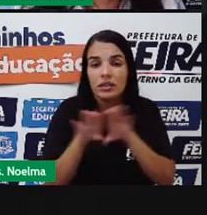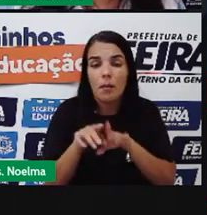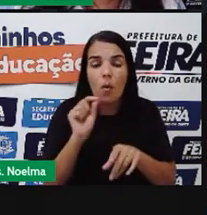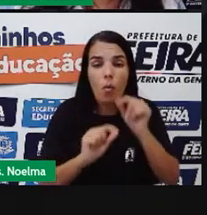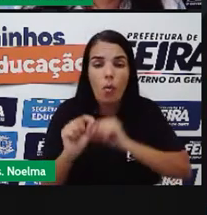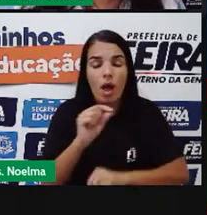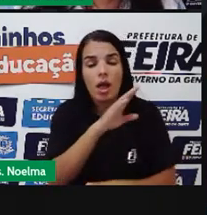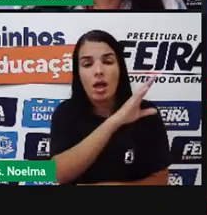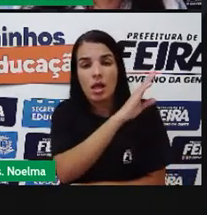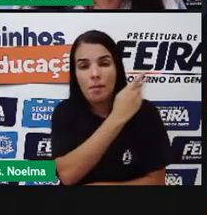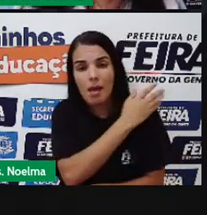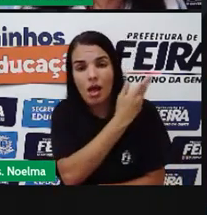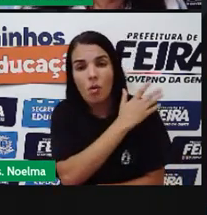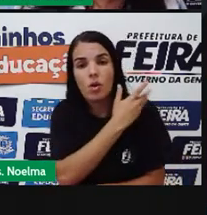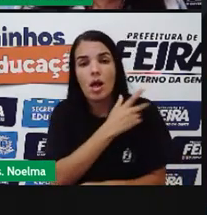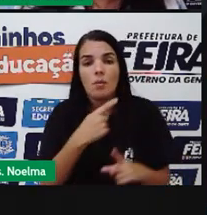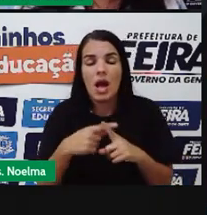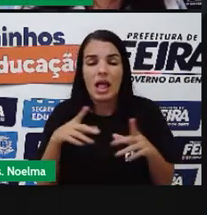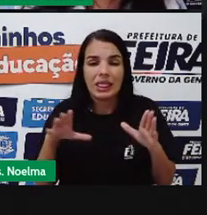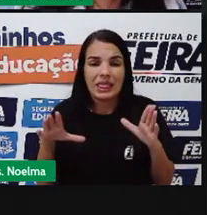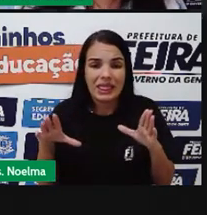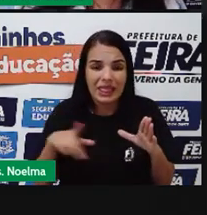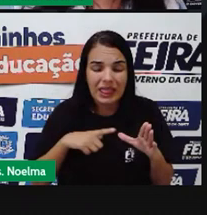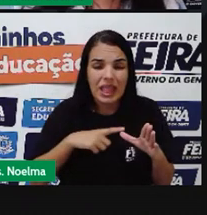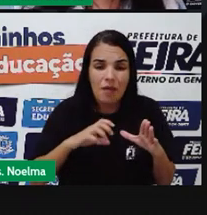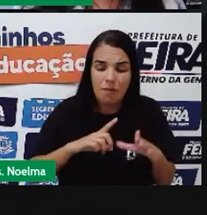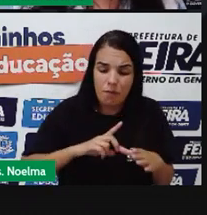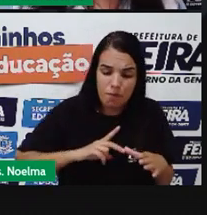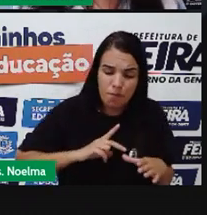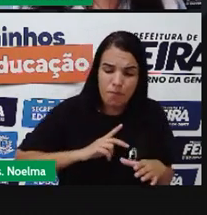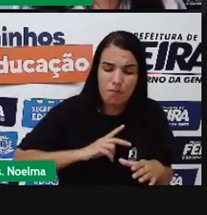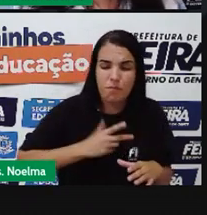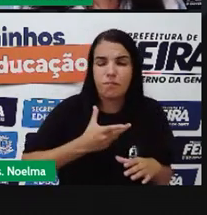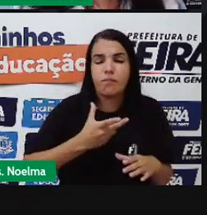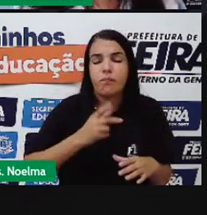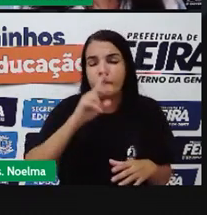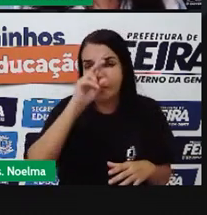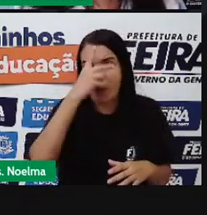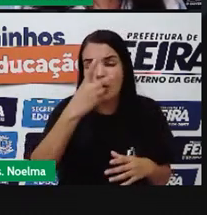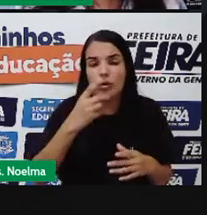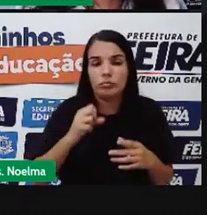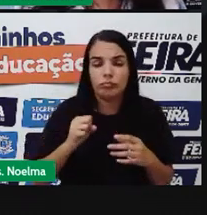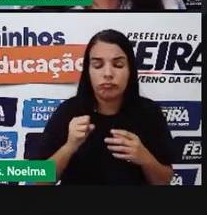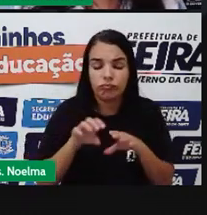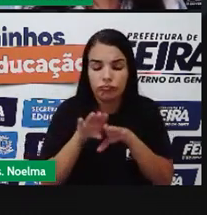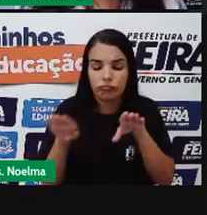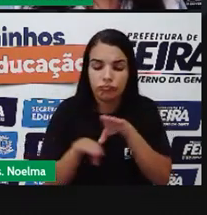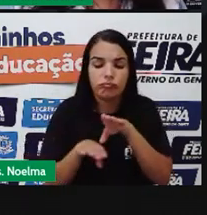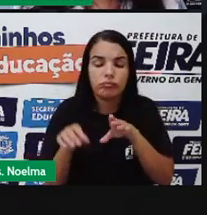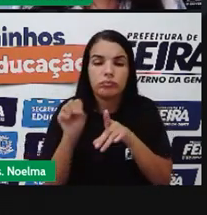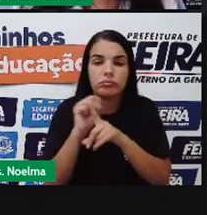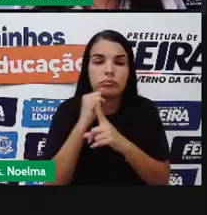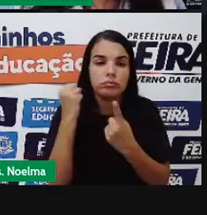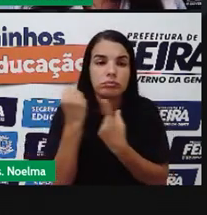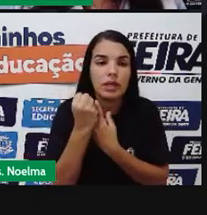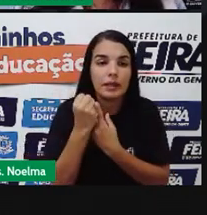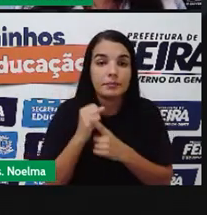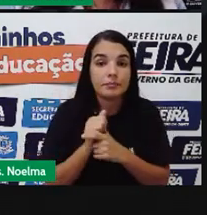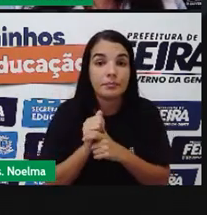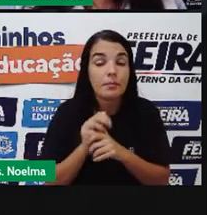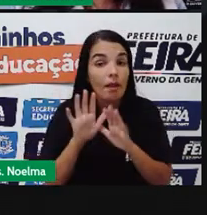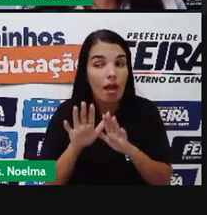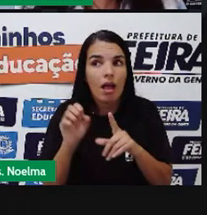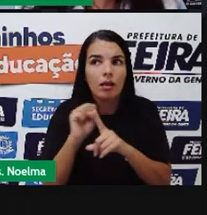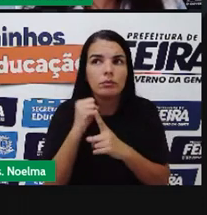forte influência Nas desigualdades Sociais A desigualdade Pode ser medida Por faixa de